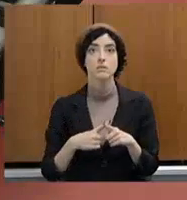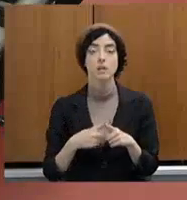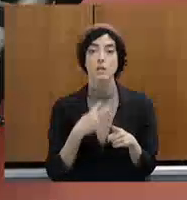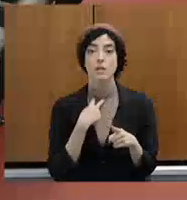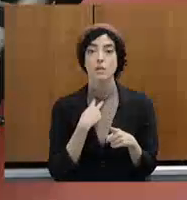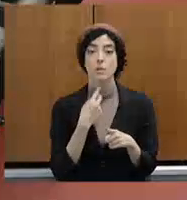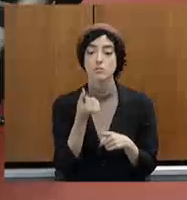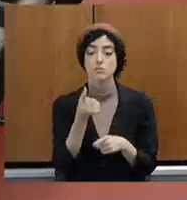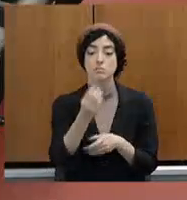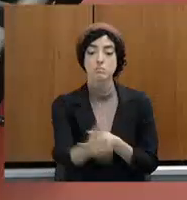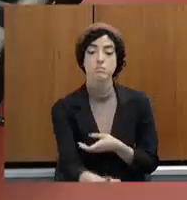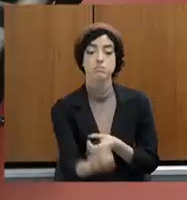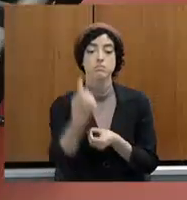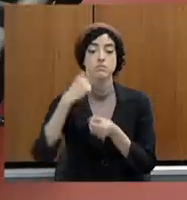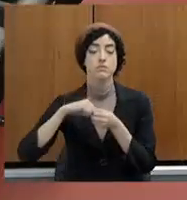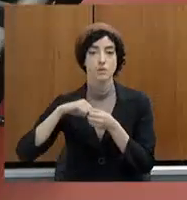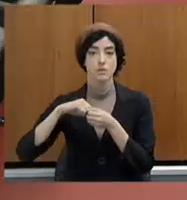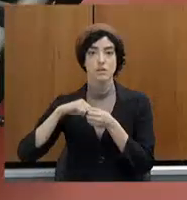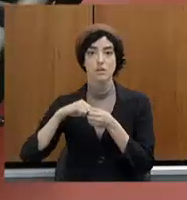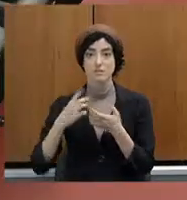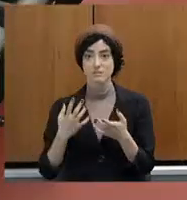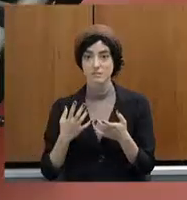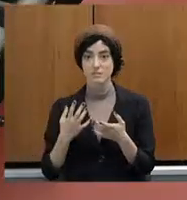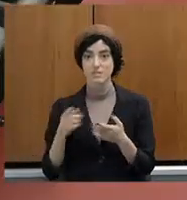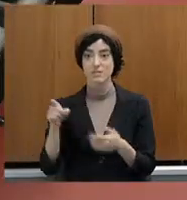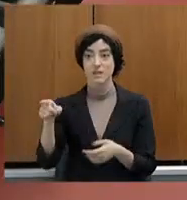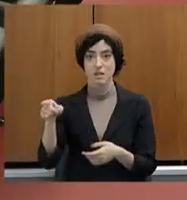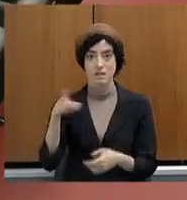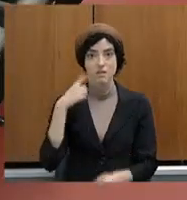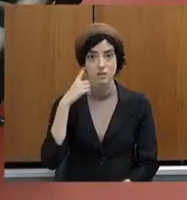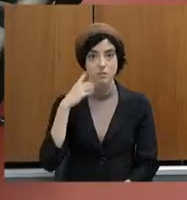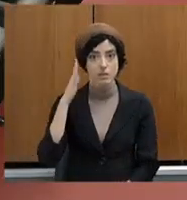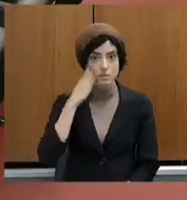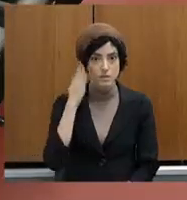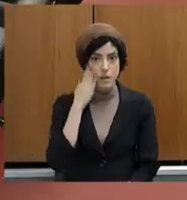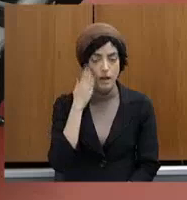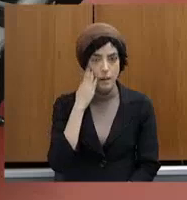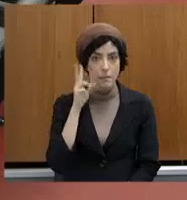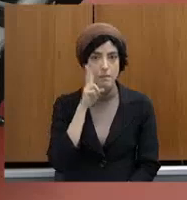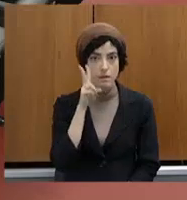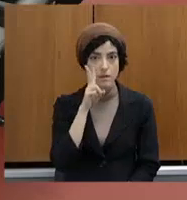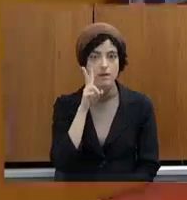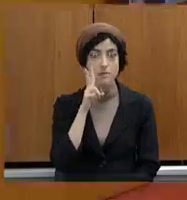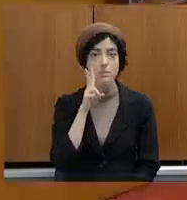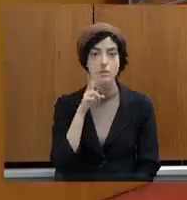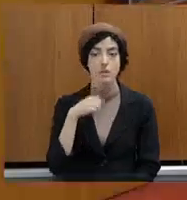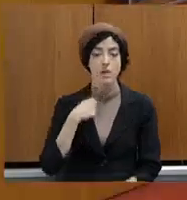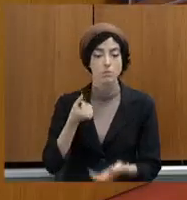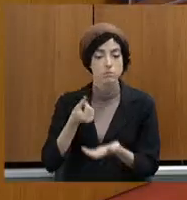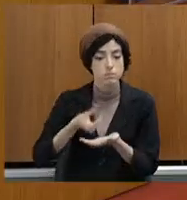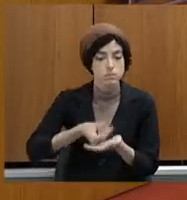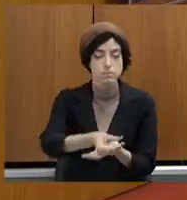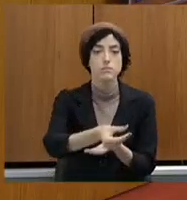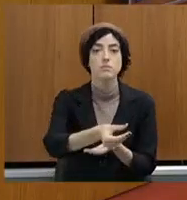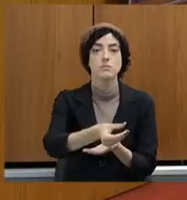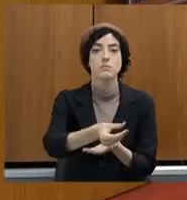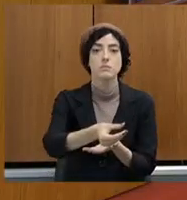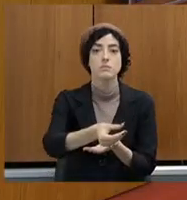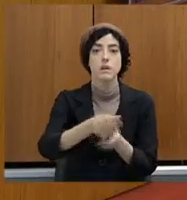dinheiro de emenda parlamentar, mas devolveram, o doutor Joaquim sabe disso. Mandei um parte lá para o Instituto de Identificação, executou uma parte,